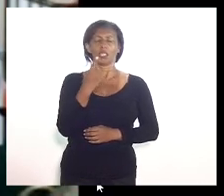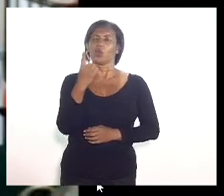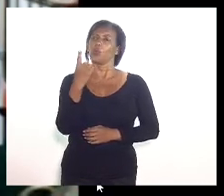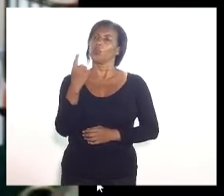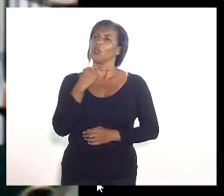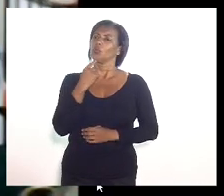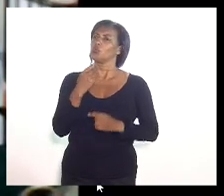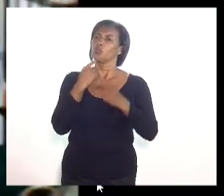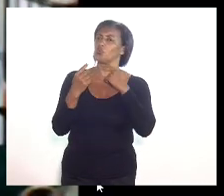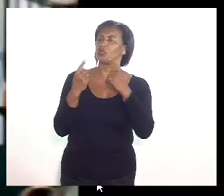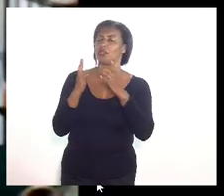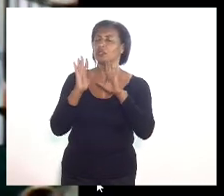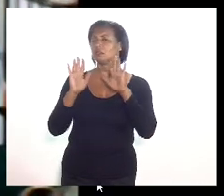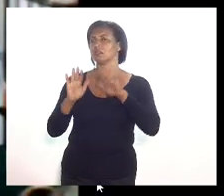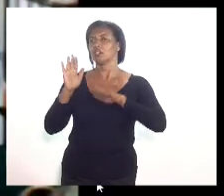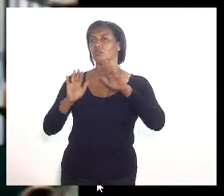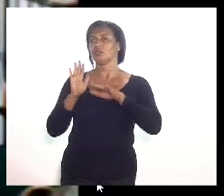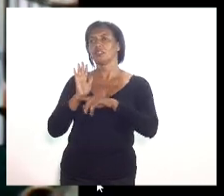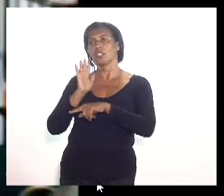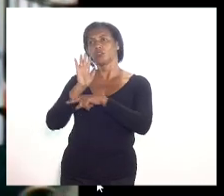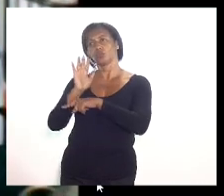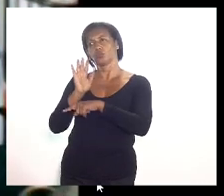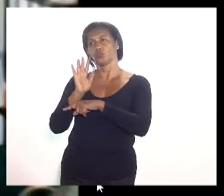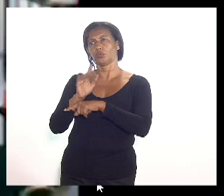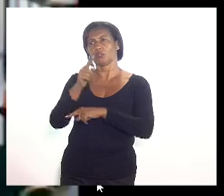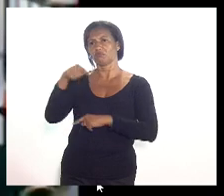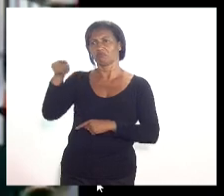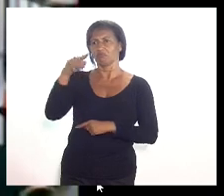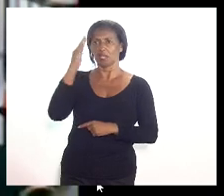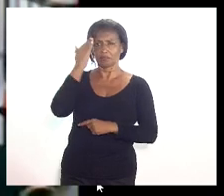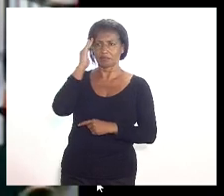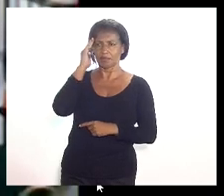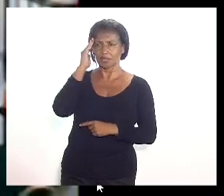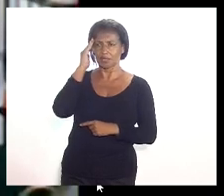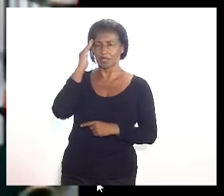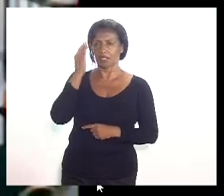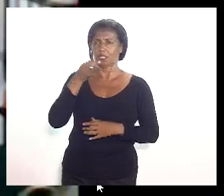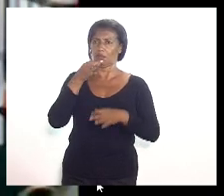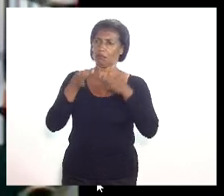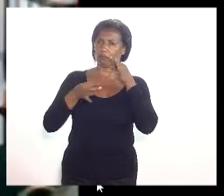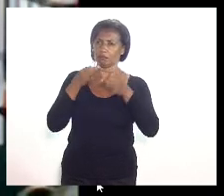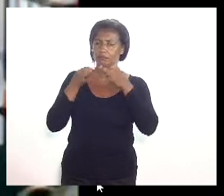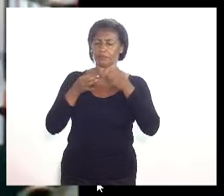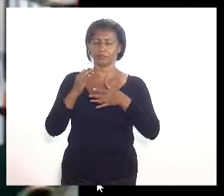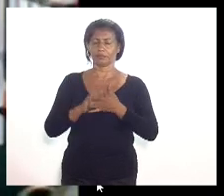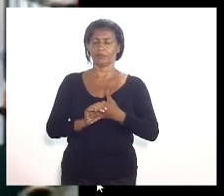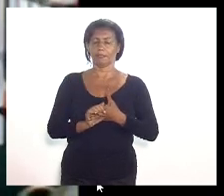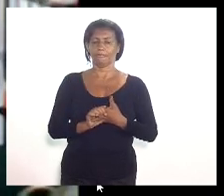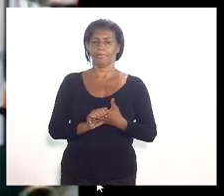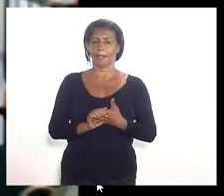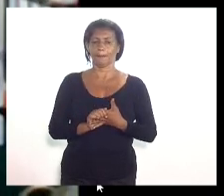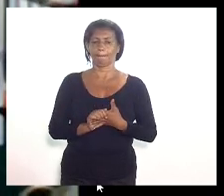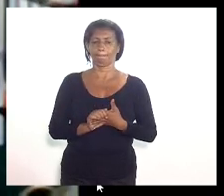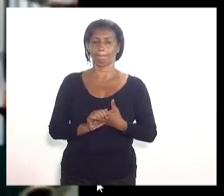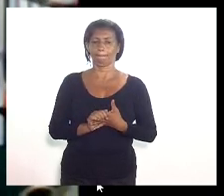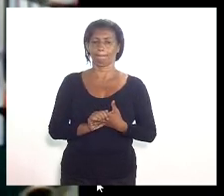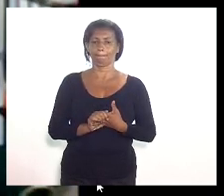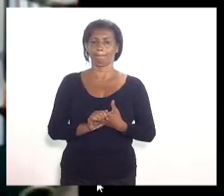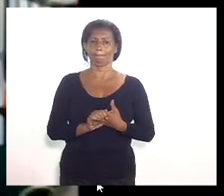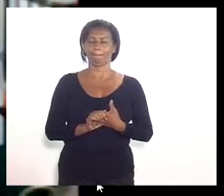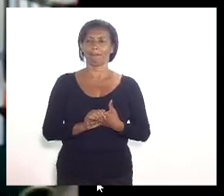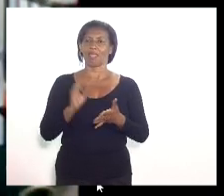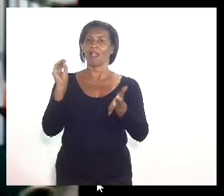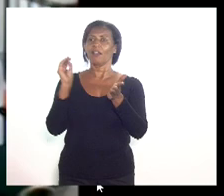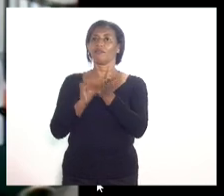talvez ajude a sanar essa questão que a questão da hipossuficiência